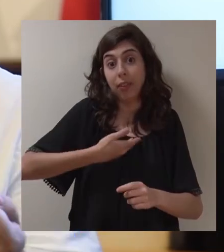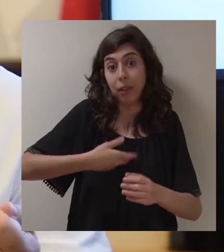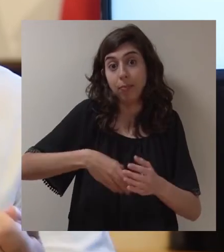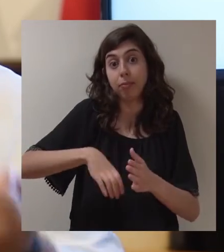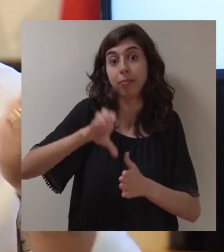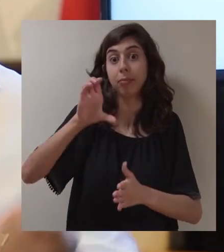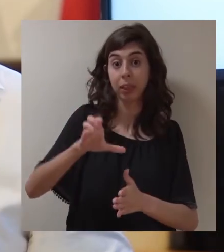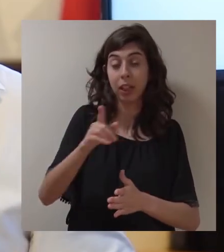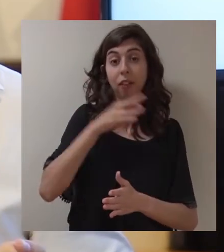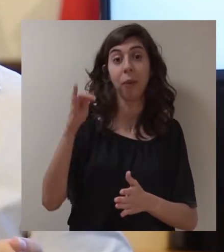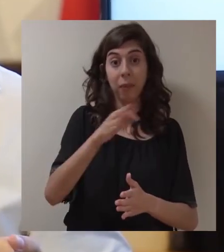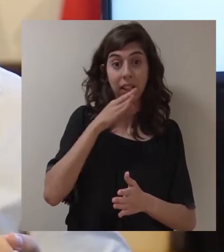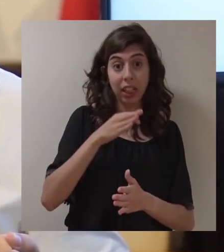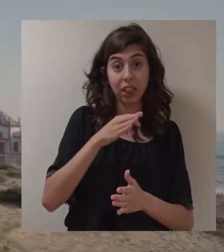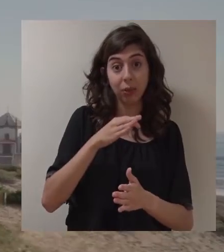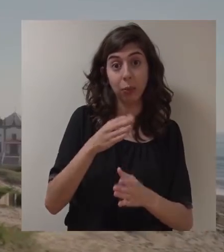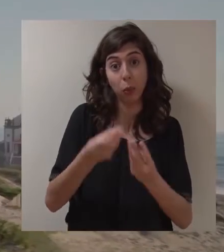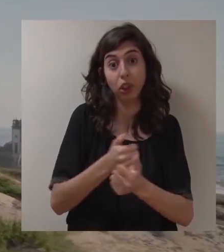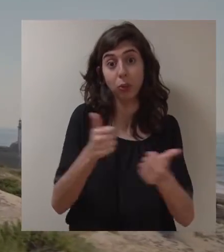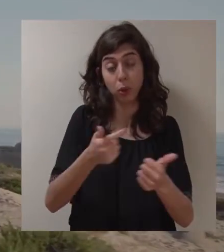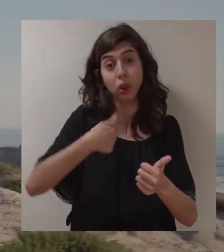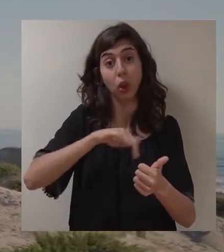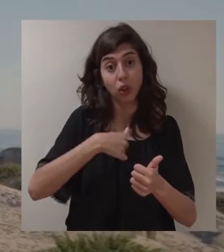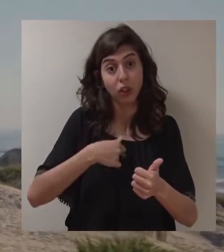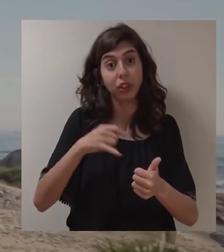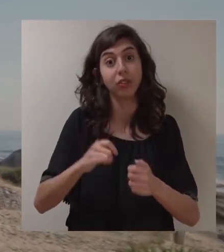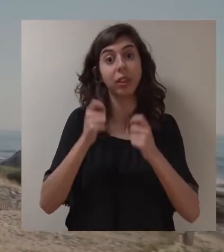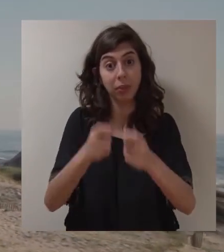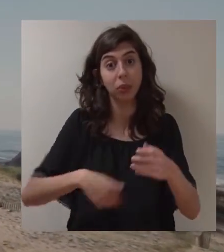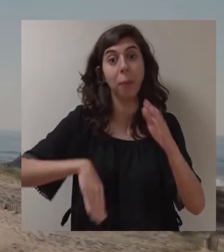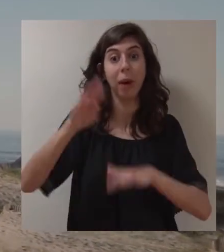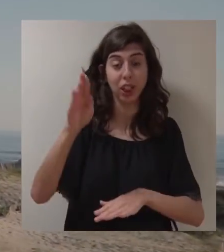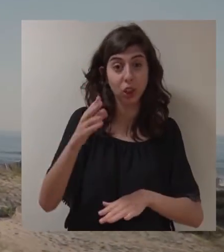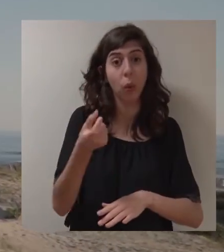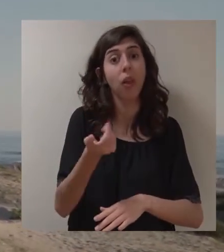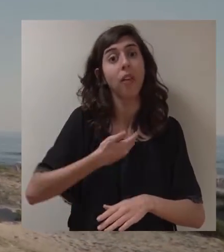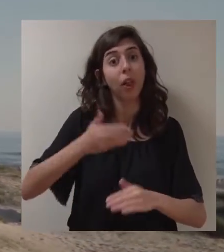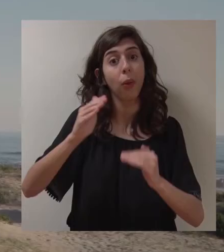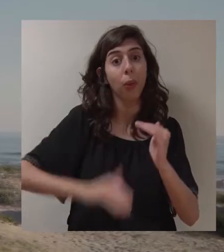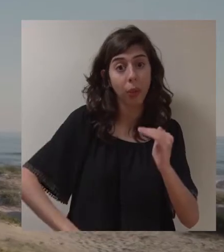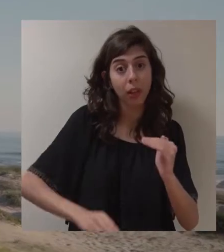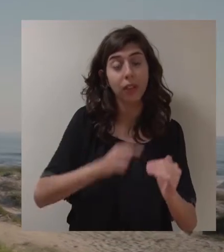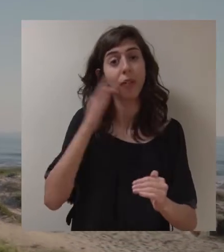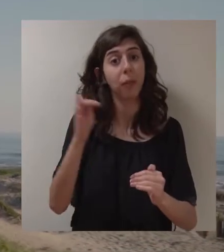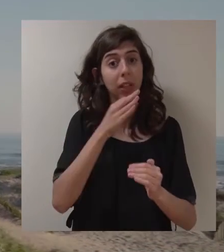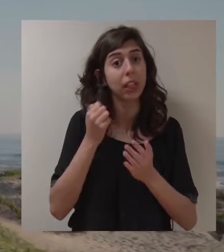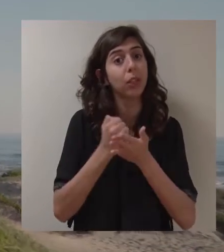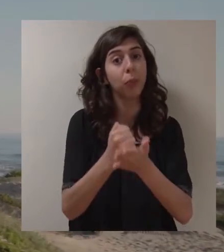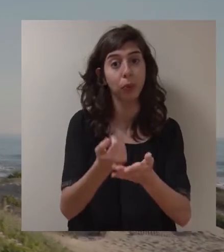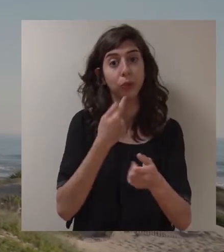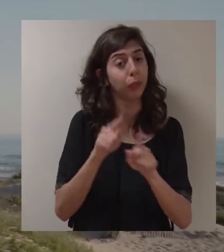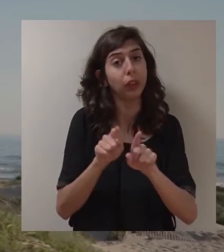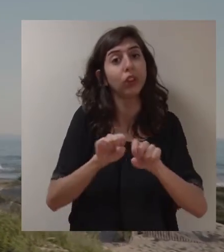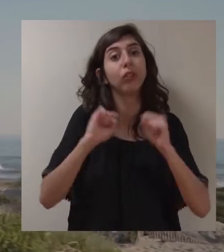sobrecarregar a dívida ou sobrecarregar a bolsa das famílias. Nós temos mais investimento com menos dívida e com mais políticas sociais